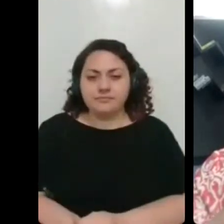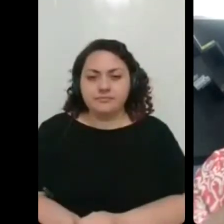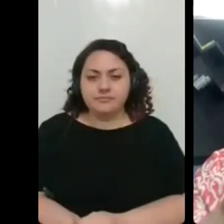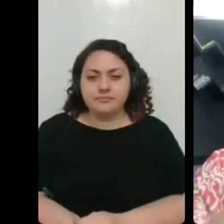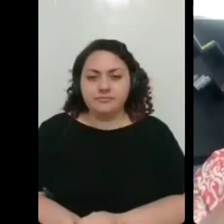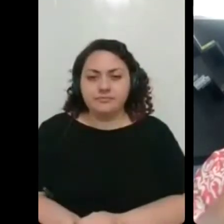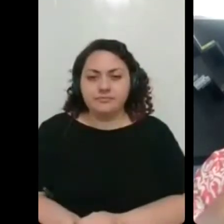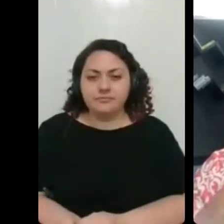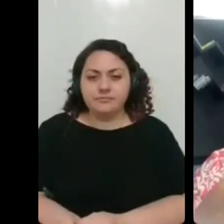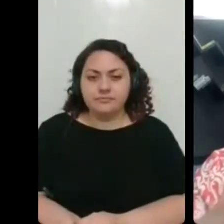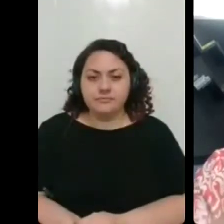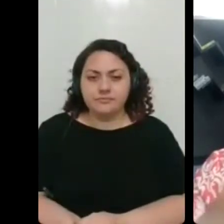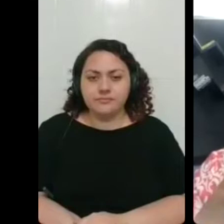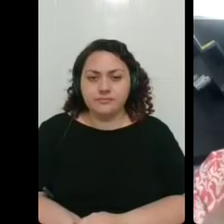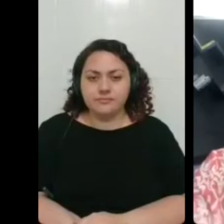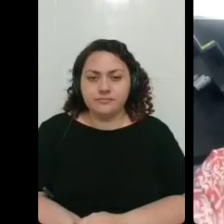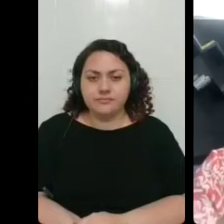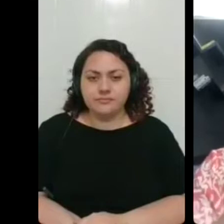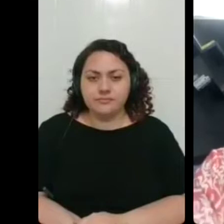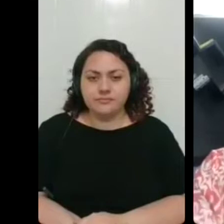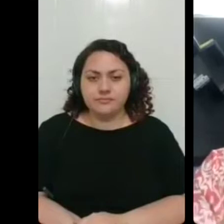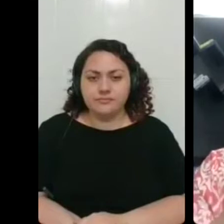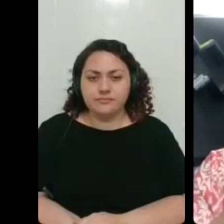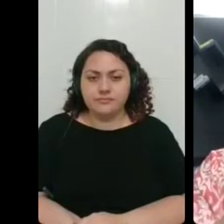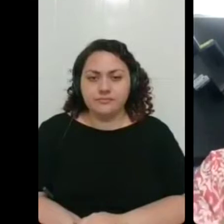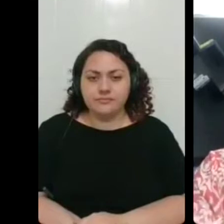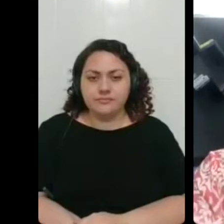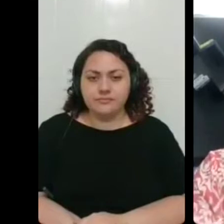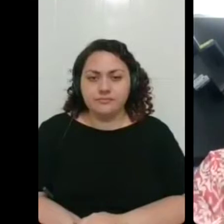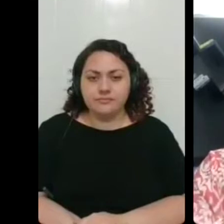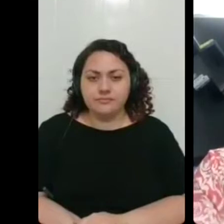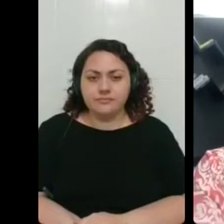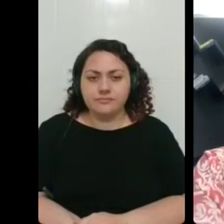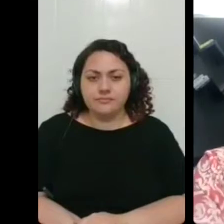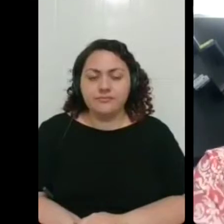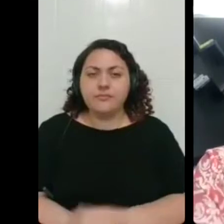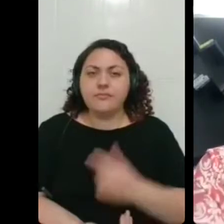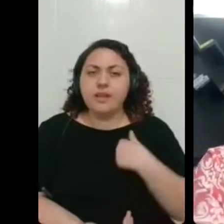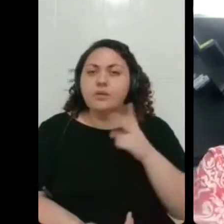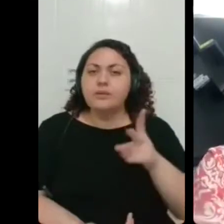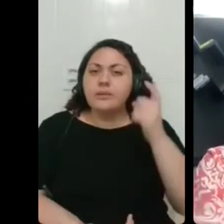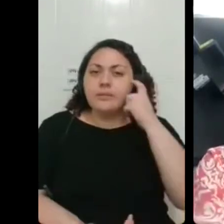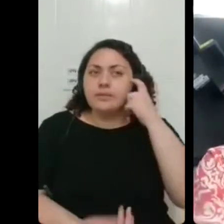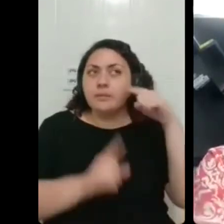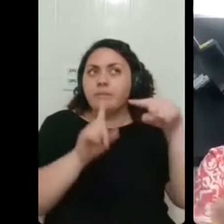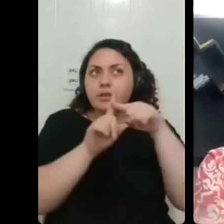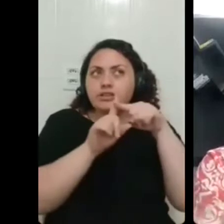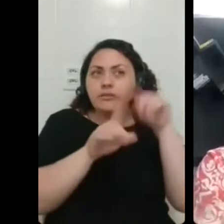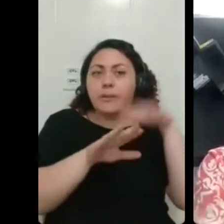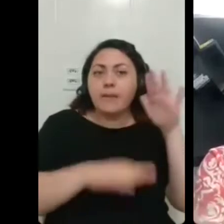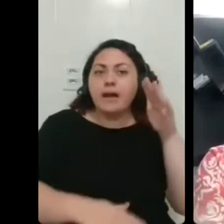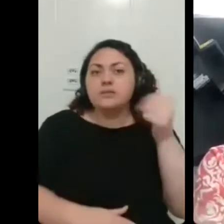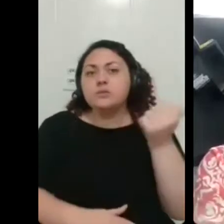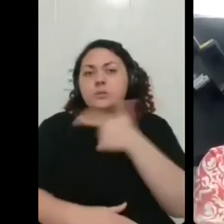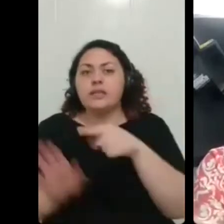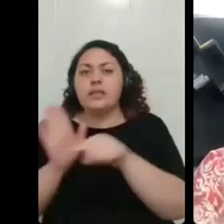eu sempre deixei que o positivo fosse um pouco maior que o negativo no meu sentir de tudo assim